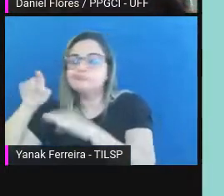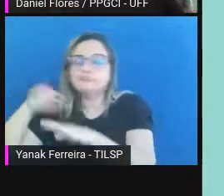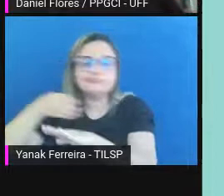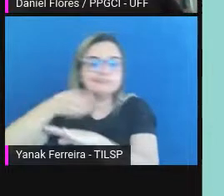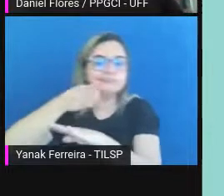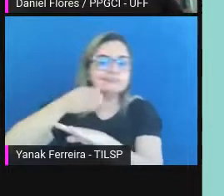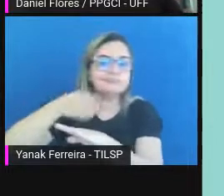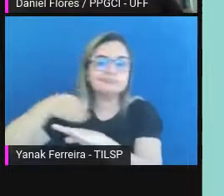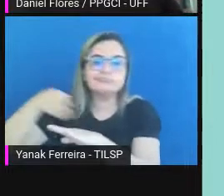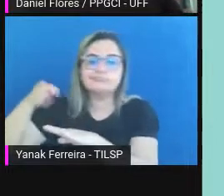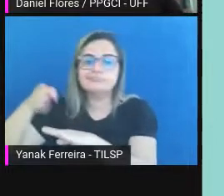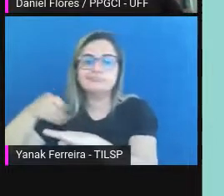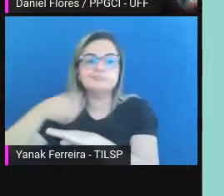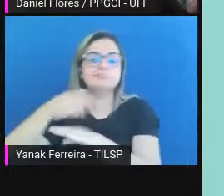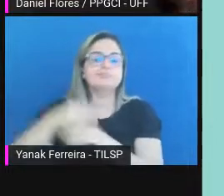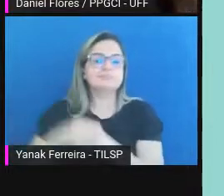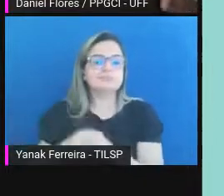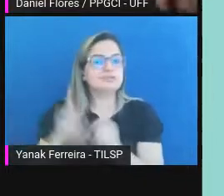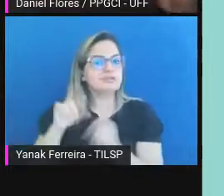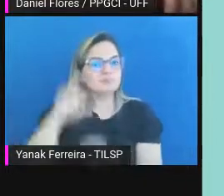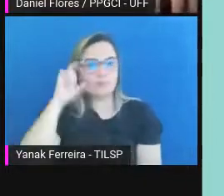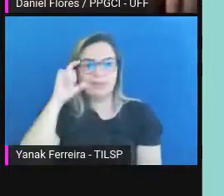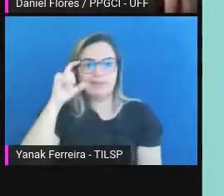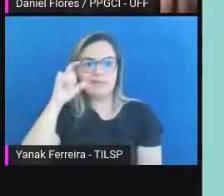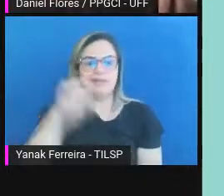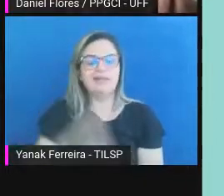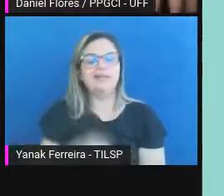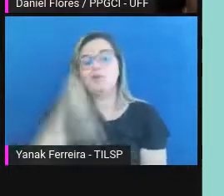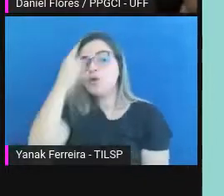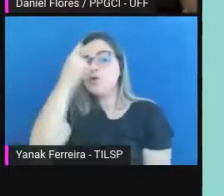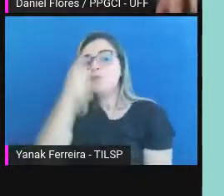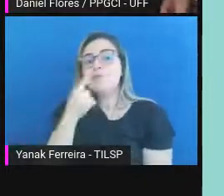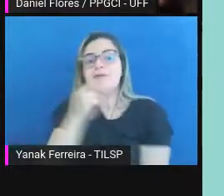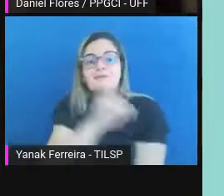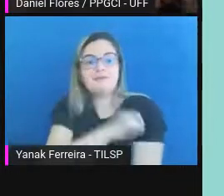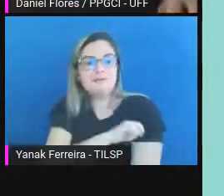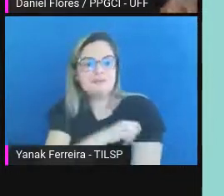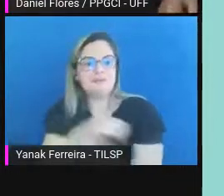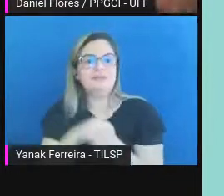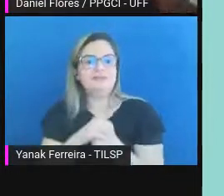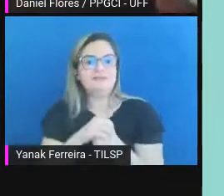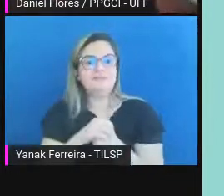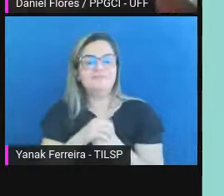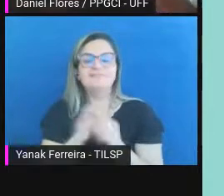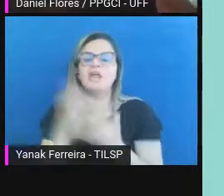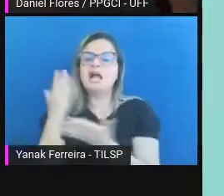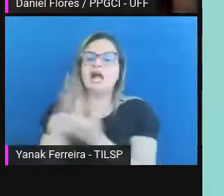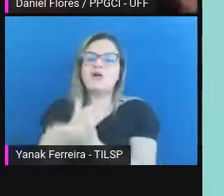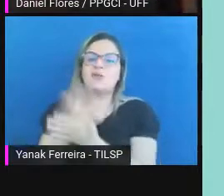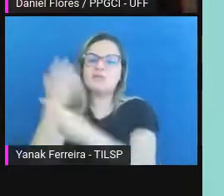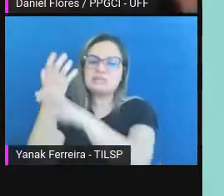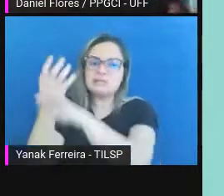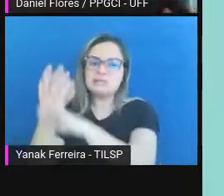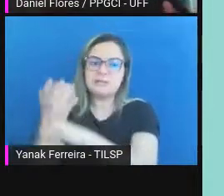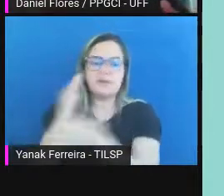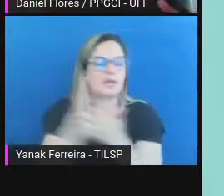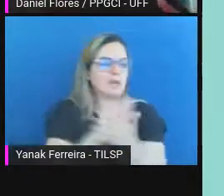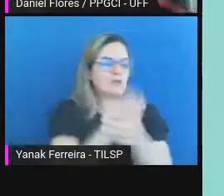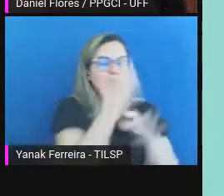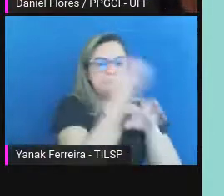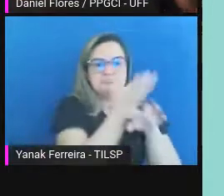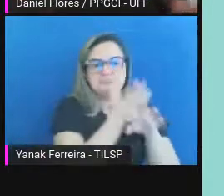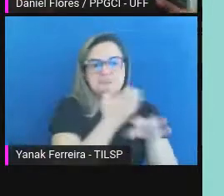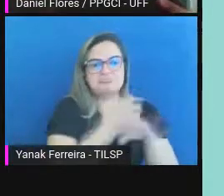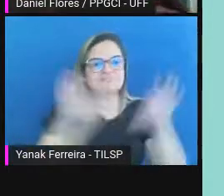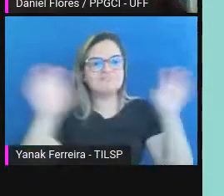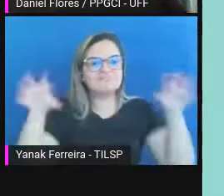Isso é muito interessante. Esse perfil interdisciplinar arquivistas e bibliotecários formados na mesma